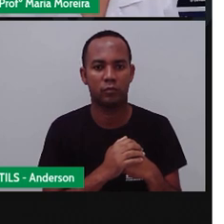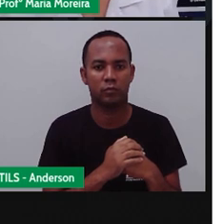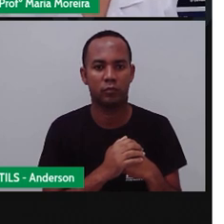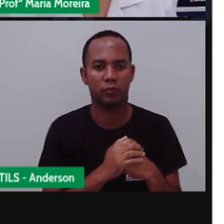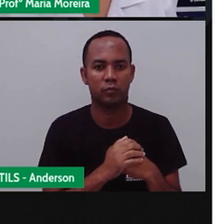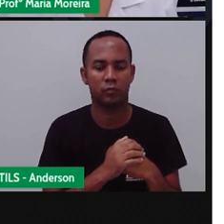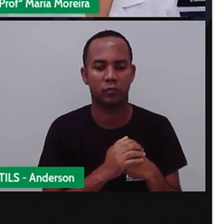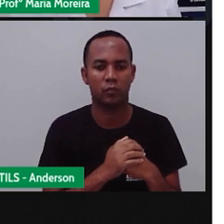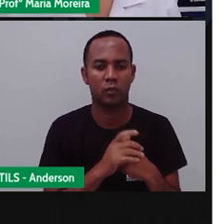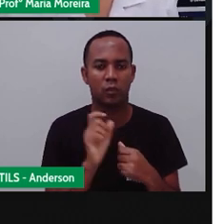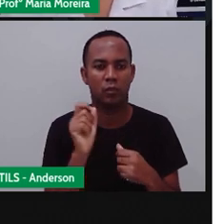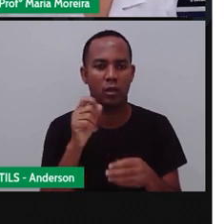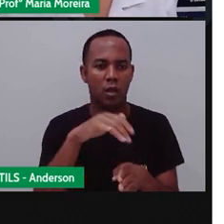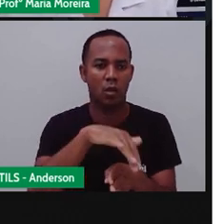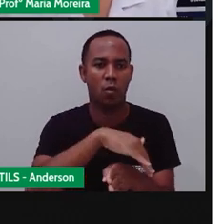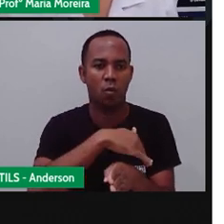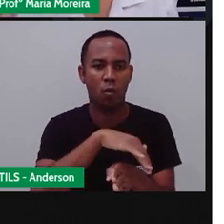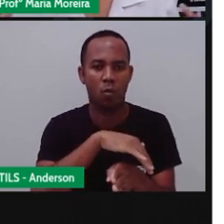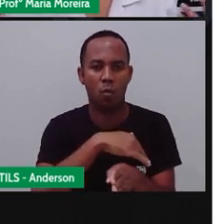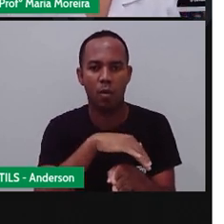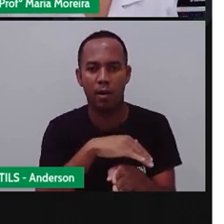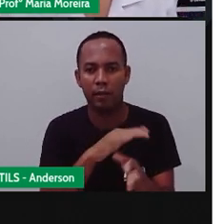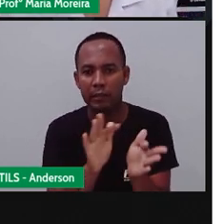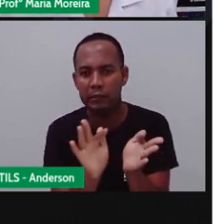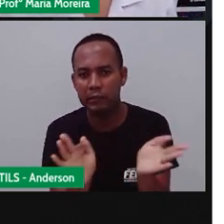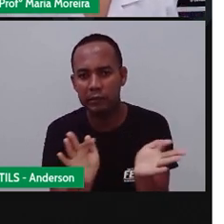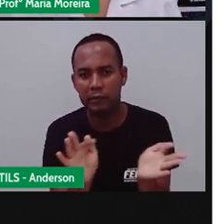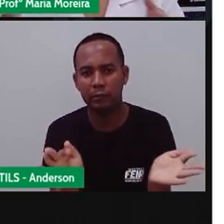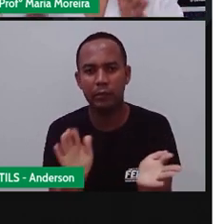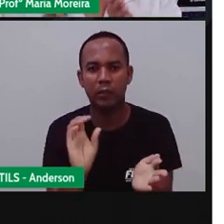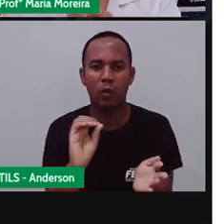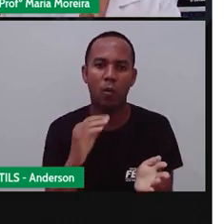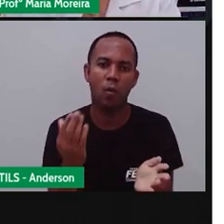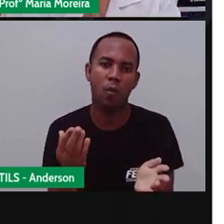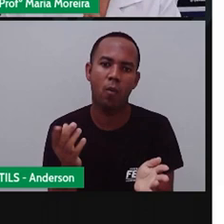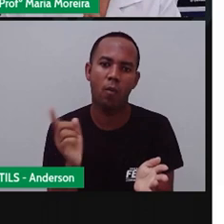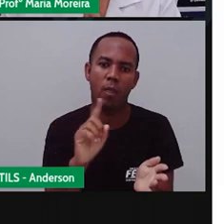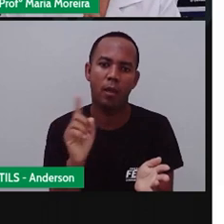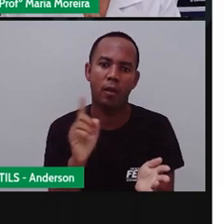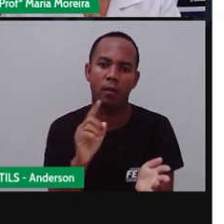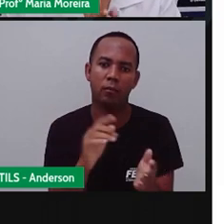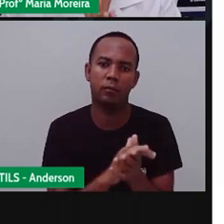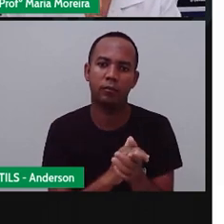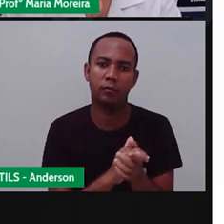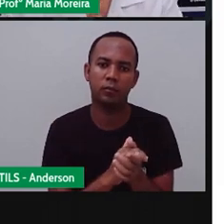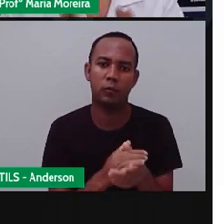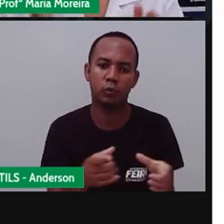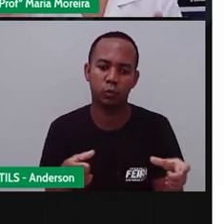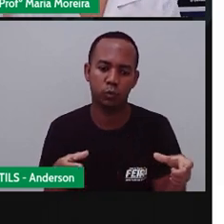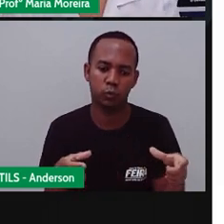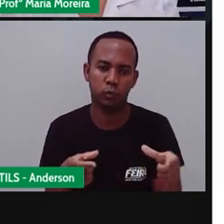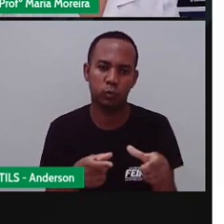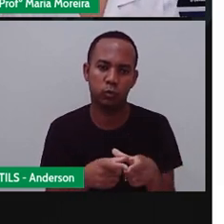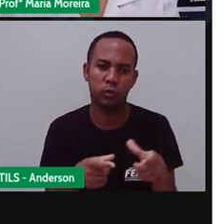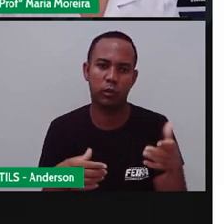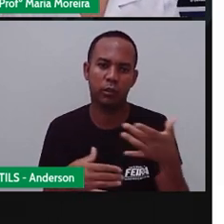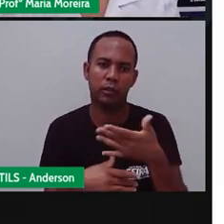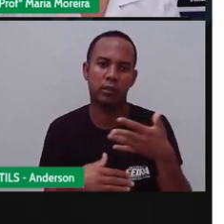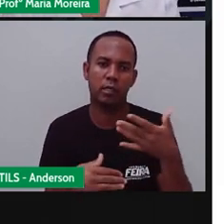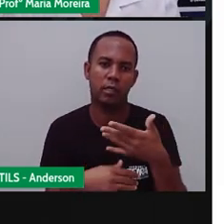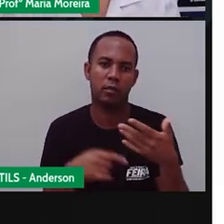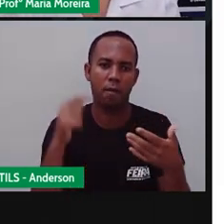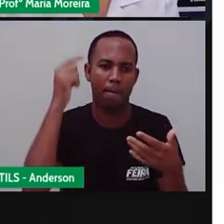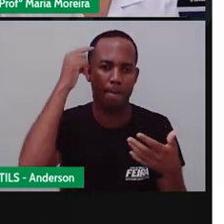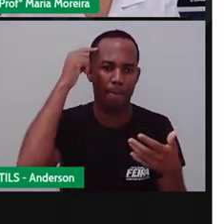não é isso, de ruas tão largas. Então, se a gente for parar a pensar, existem ruas na cidade que elas são bem estreitas. Por quê? Elas não foram pensadas